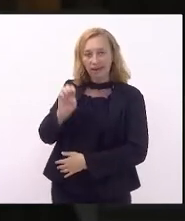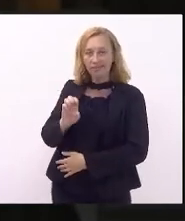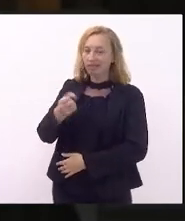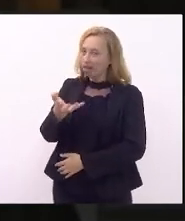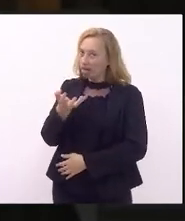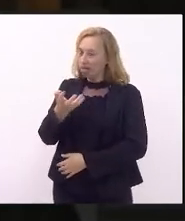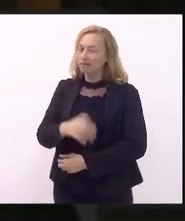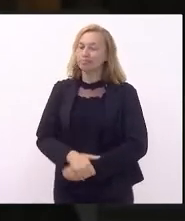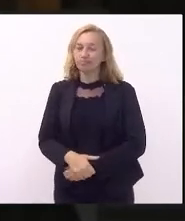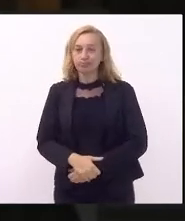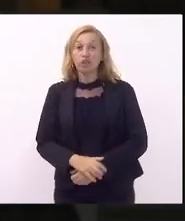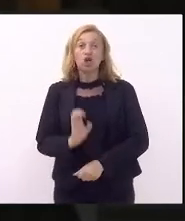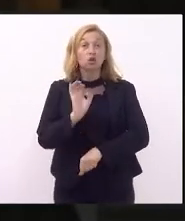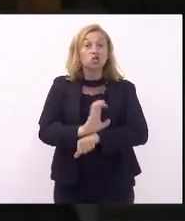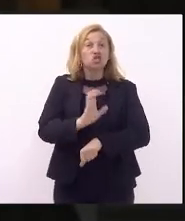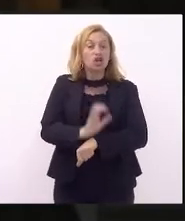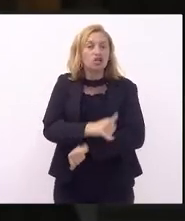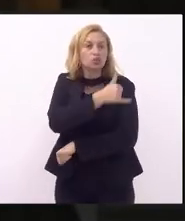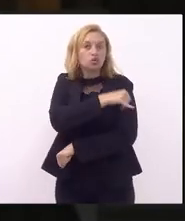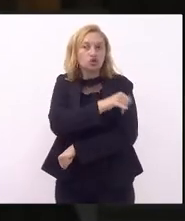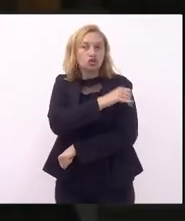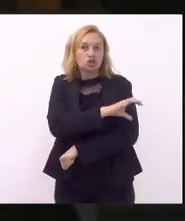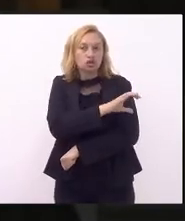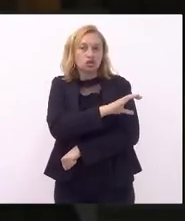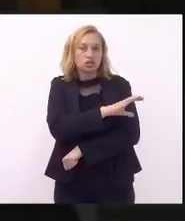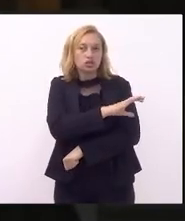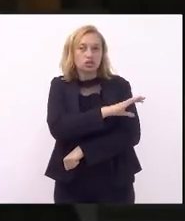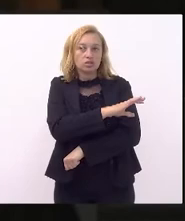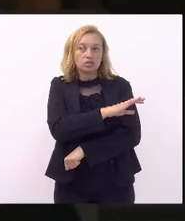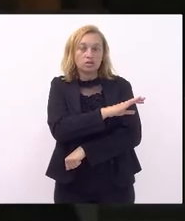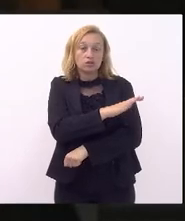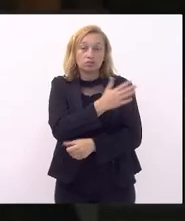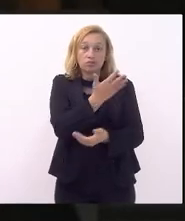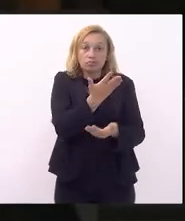quer que o Estado do Rio de Janeiro se lixe,